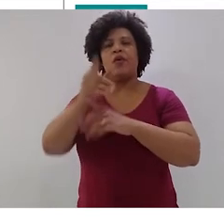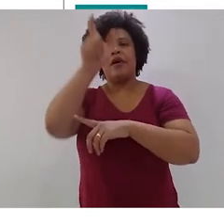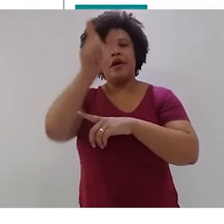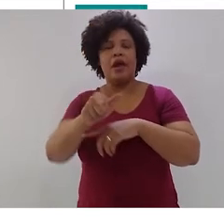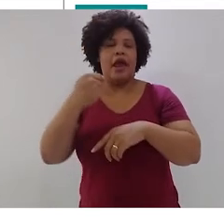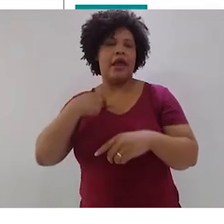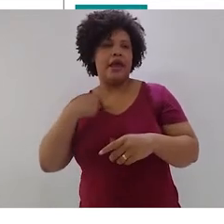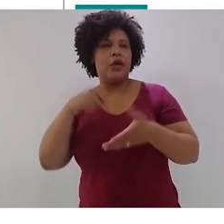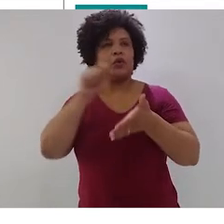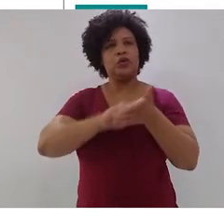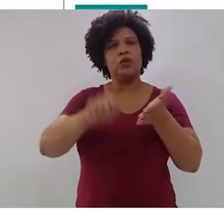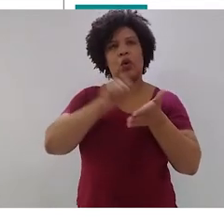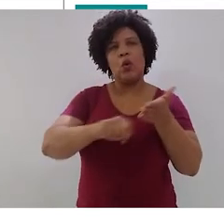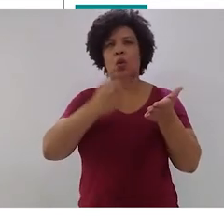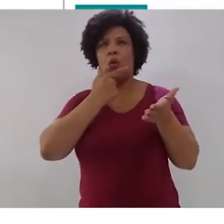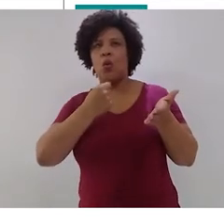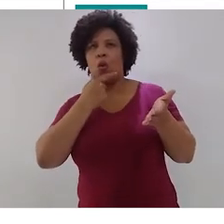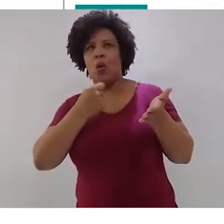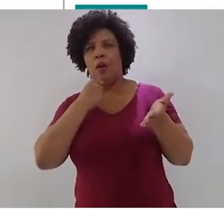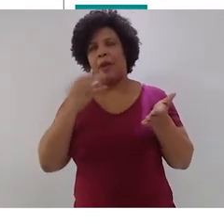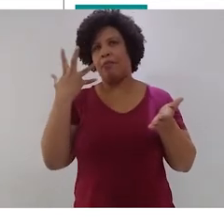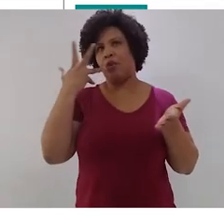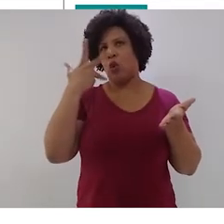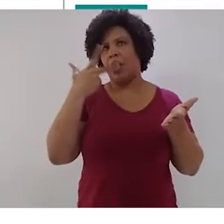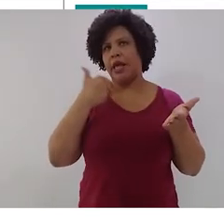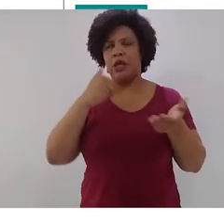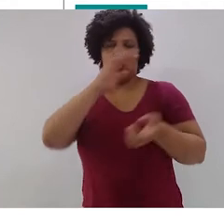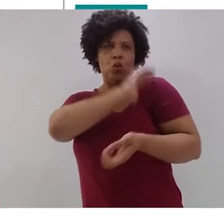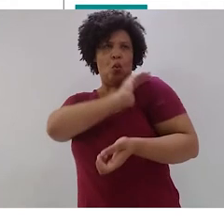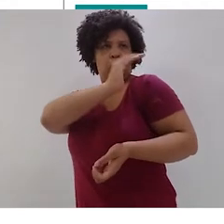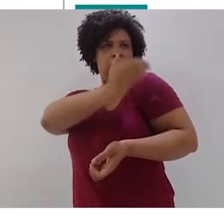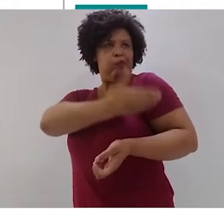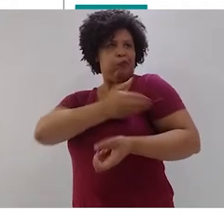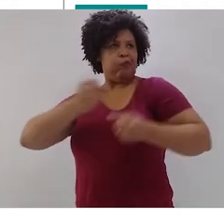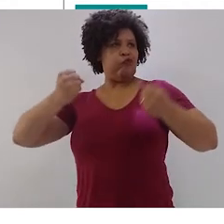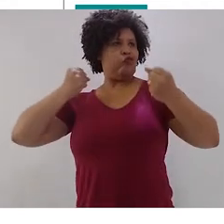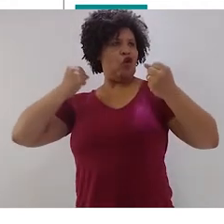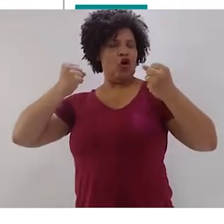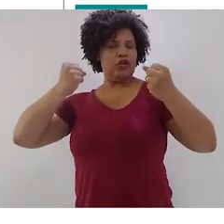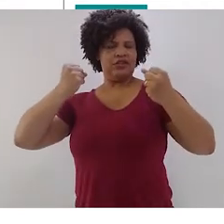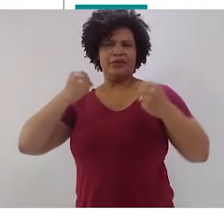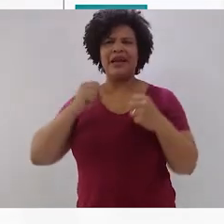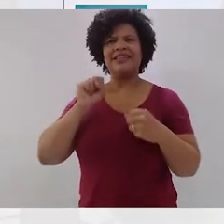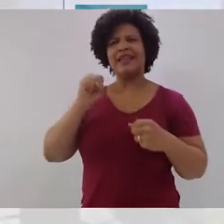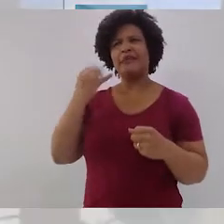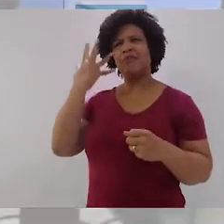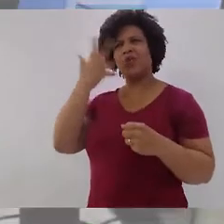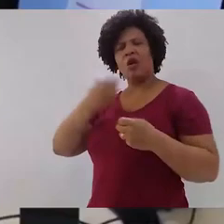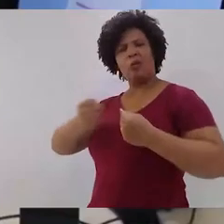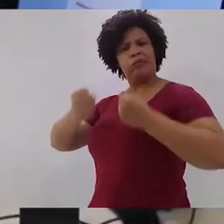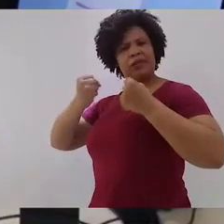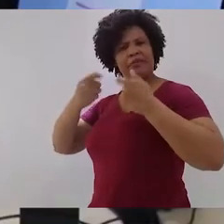ele era um camarada bonito e atlético. Será que bonito e atlético de fato precisam de